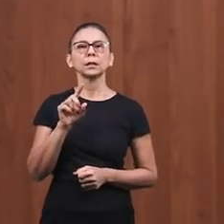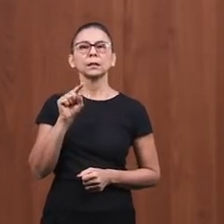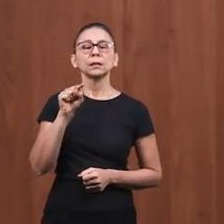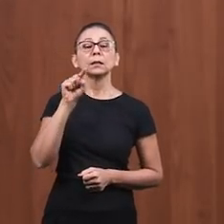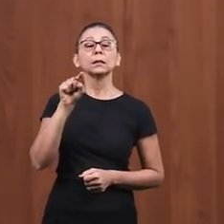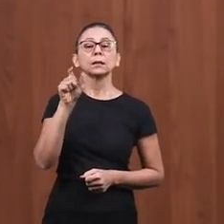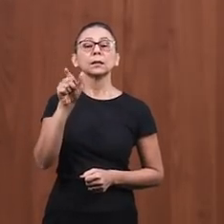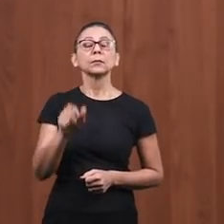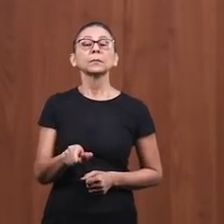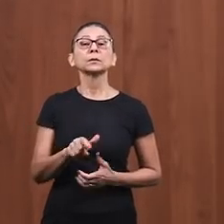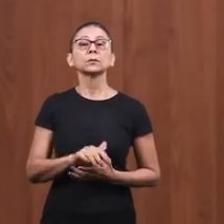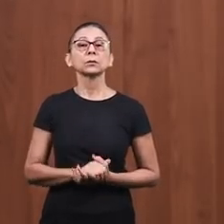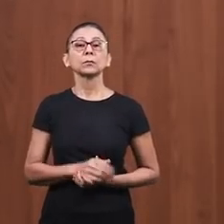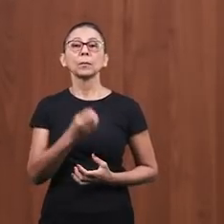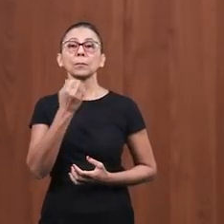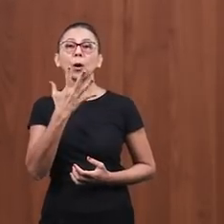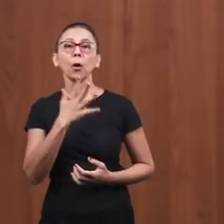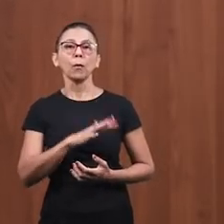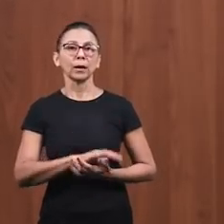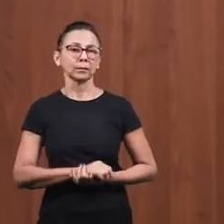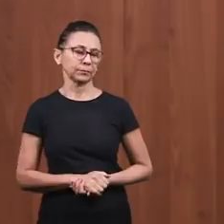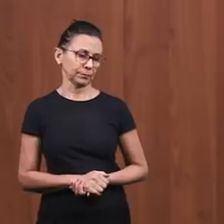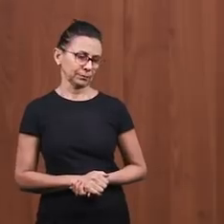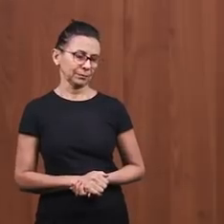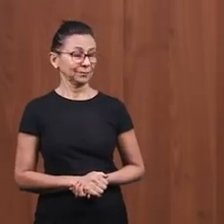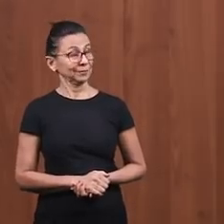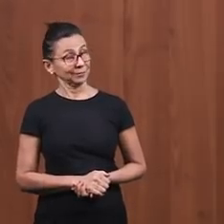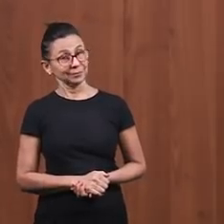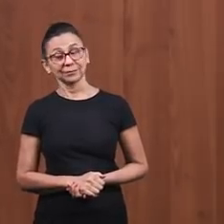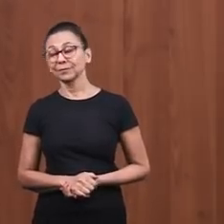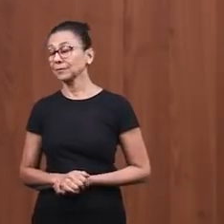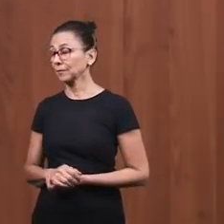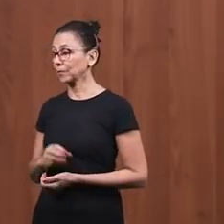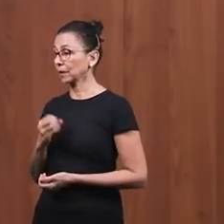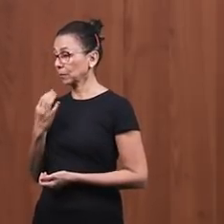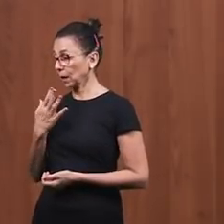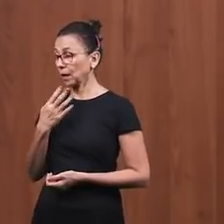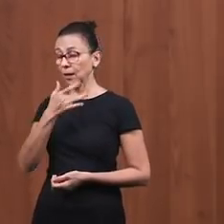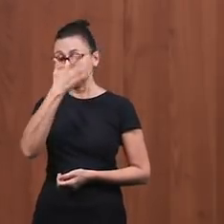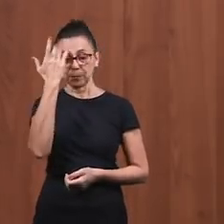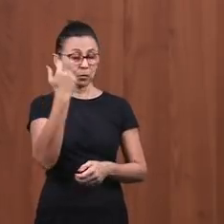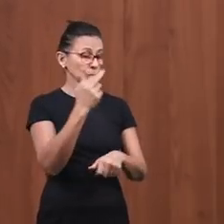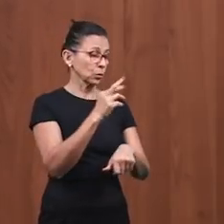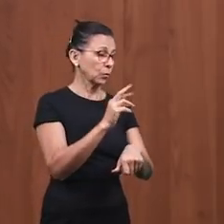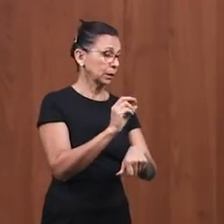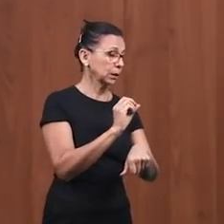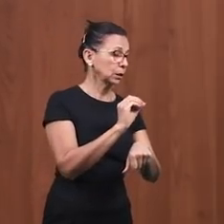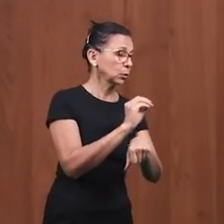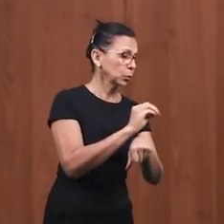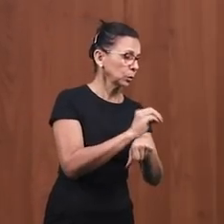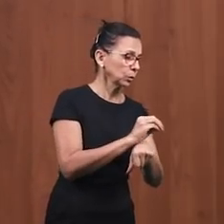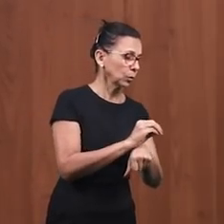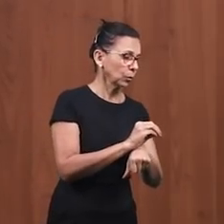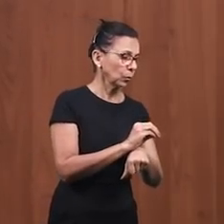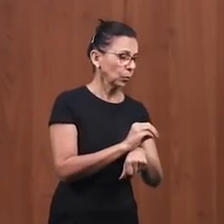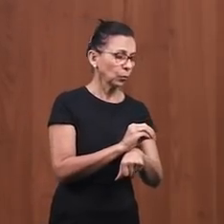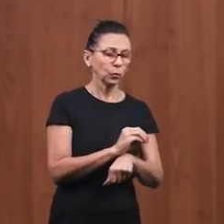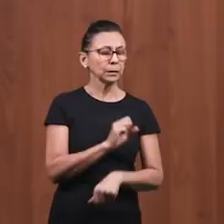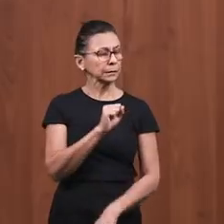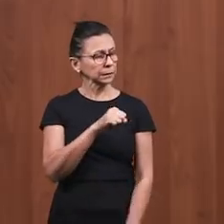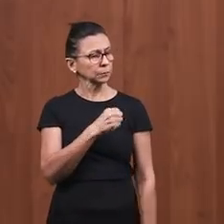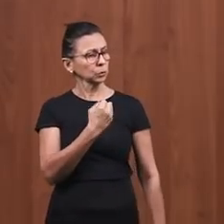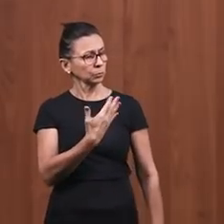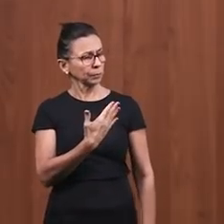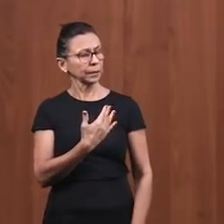Ele falava assim, aquele que cuidou dele. É assim, muito bem, você disse bem, agora vai e faz o mesmo e você vai viver.